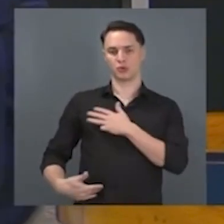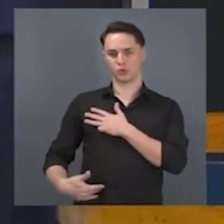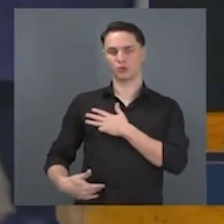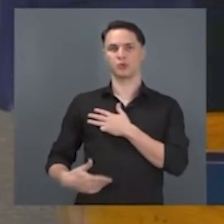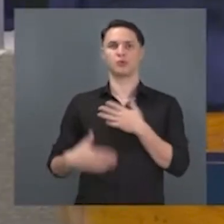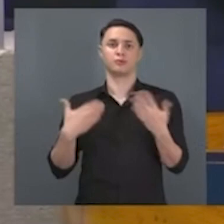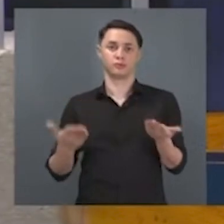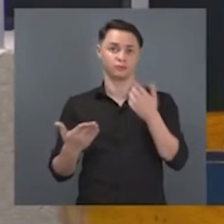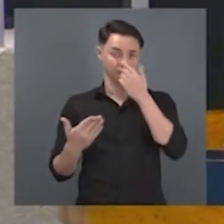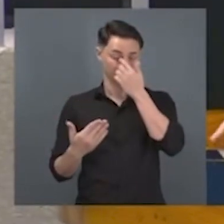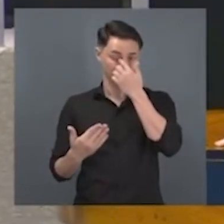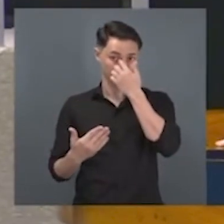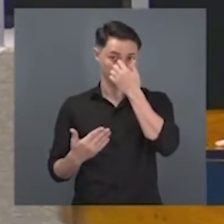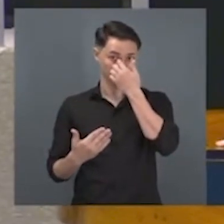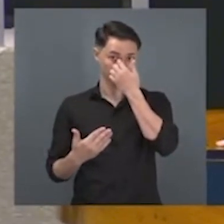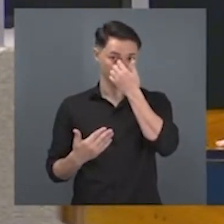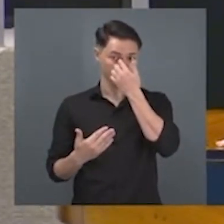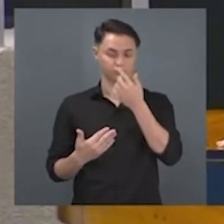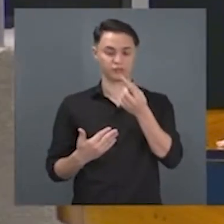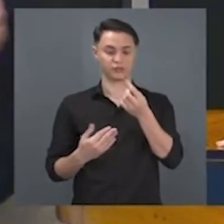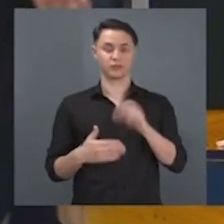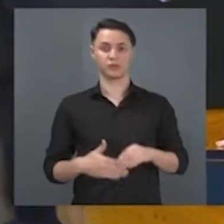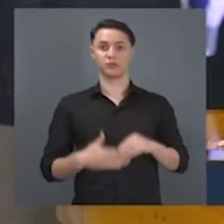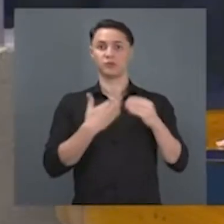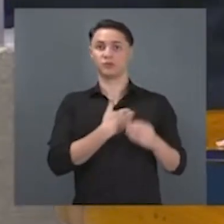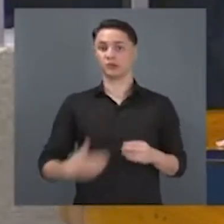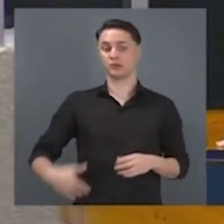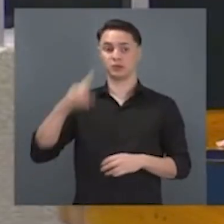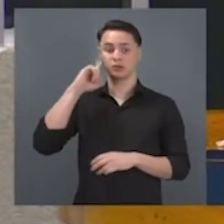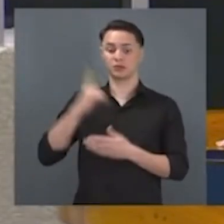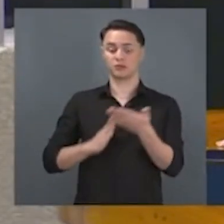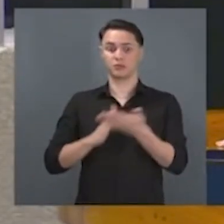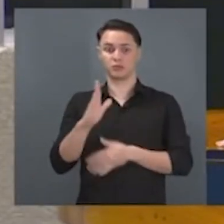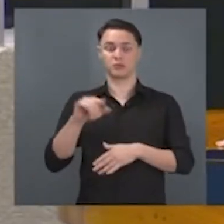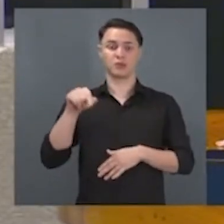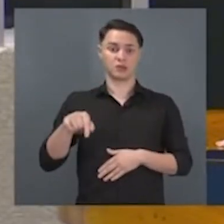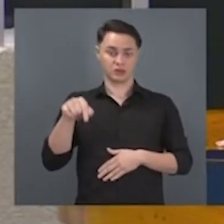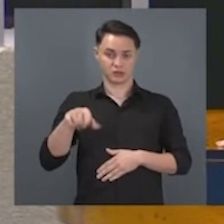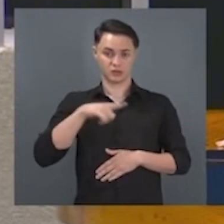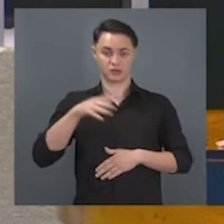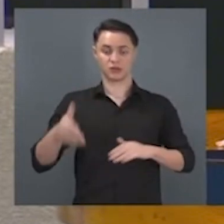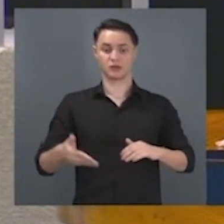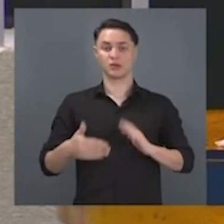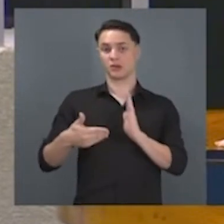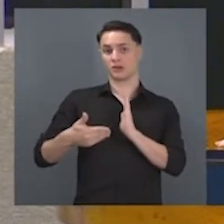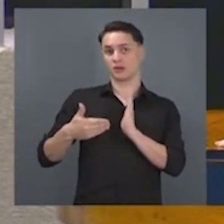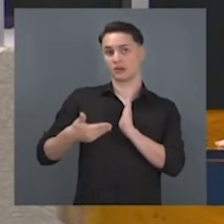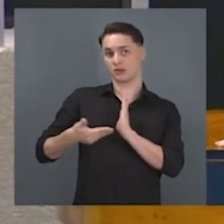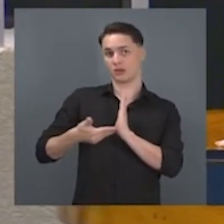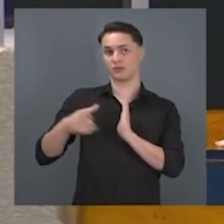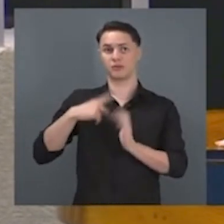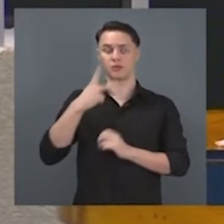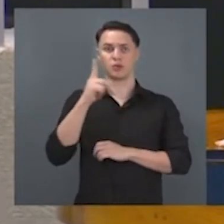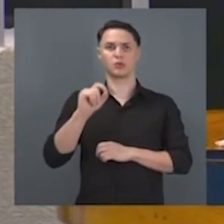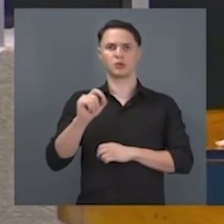começar, o líder do governo, no dia da aprovação aqui pela Câmara dos Deputados, afirmou, o José Guimarães, que